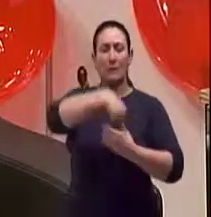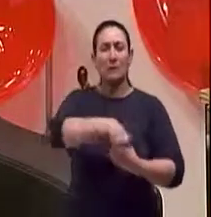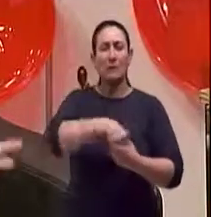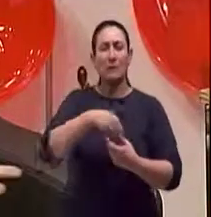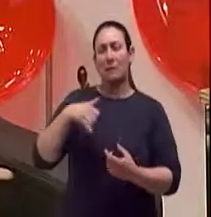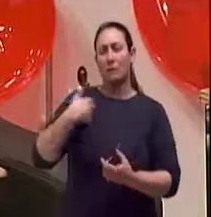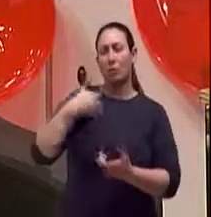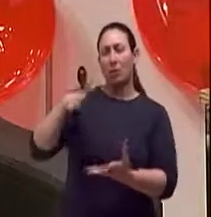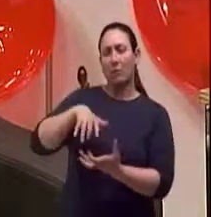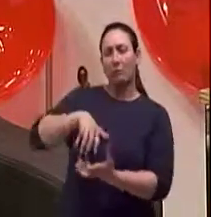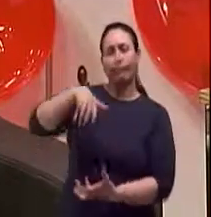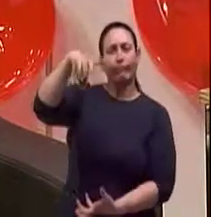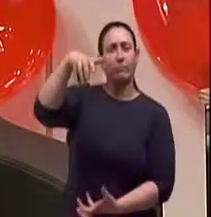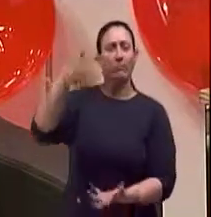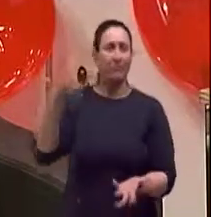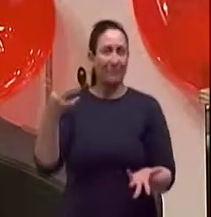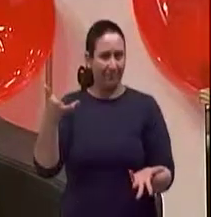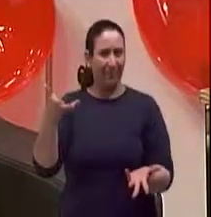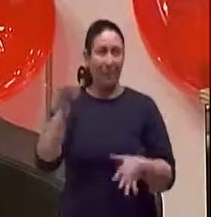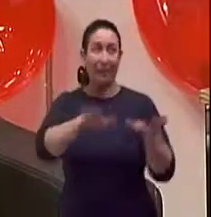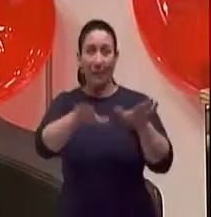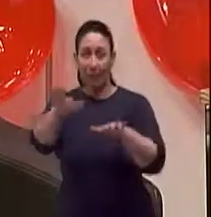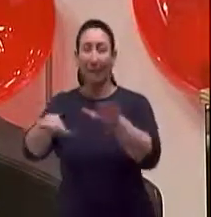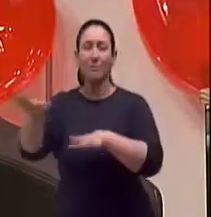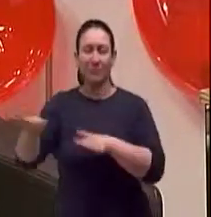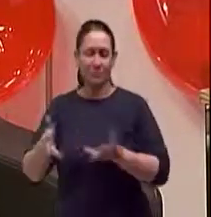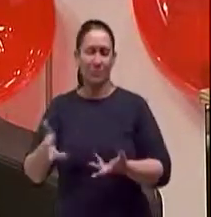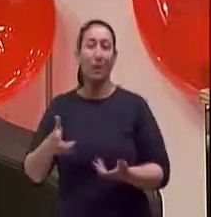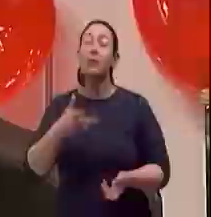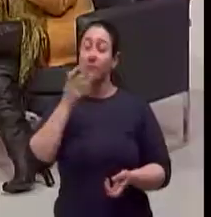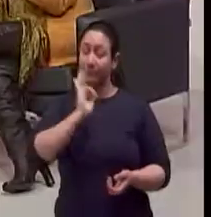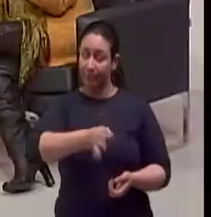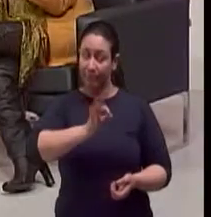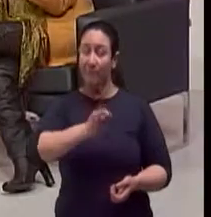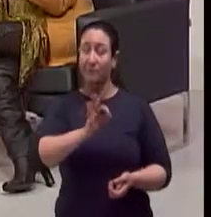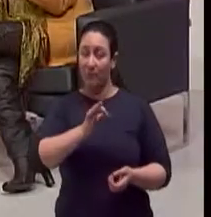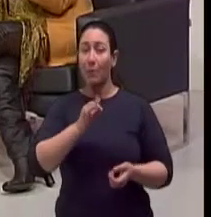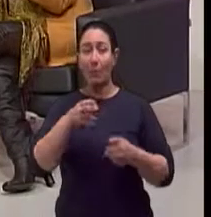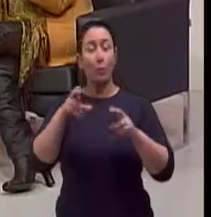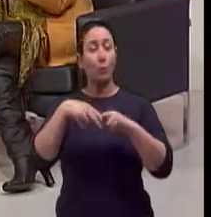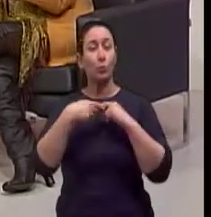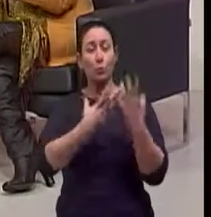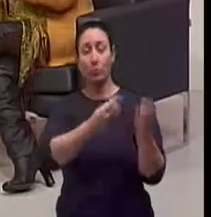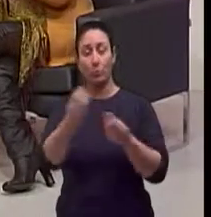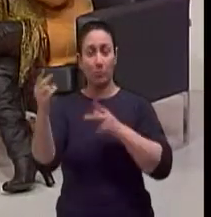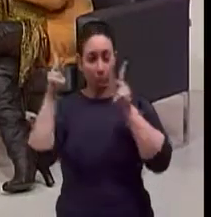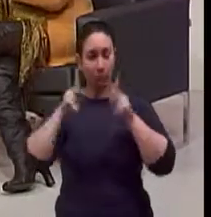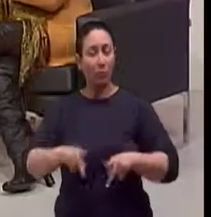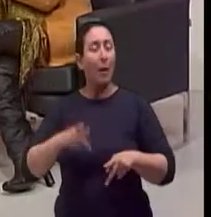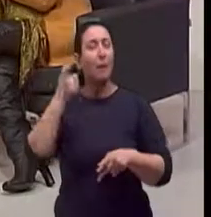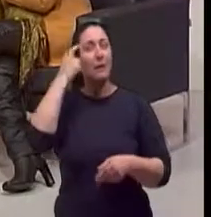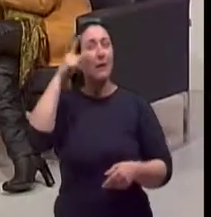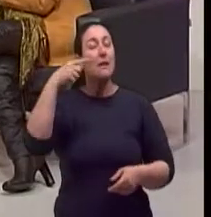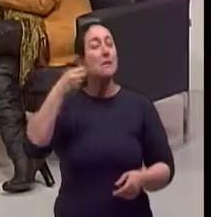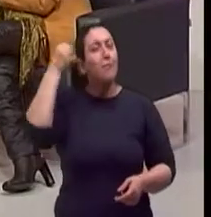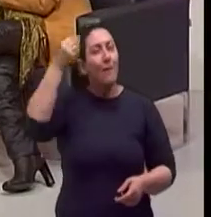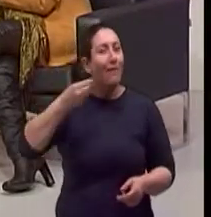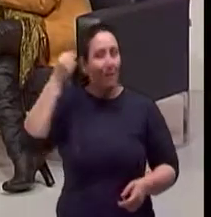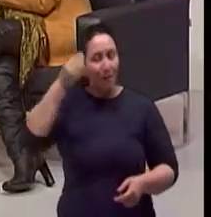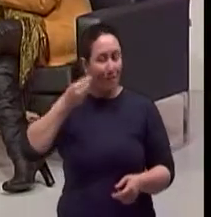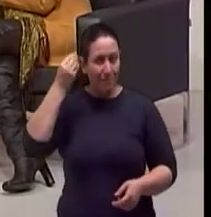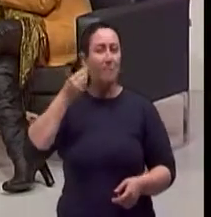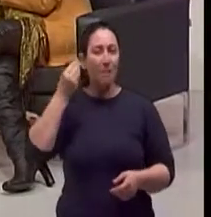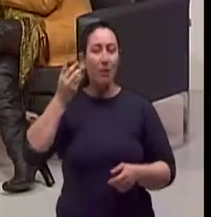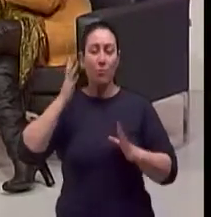Diferente, dependendo do mercado, isso vai acontecer sim. Isso que é uma pessoa, como disseram bem os jovens, né? A questão da experiência está acumulada.